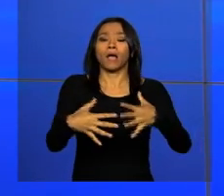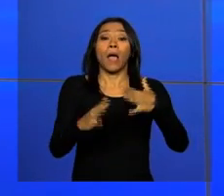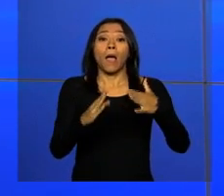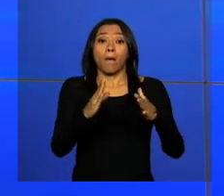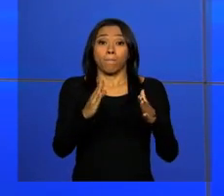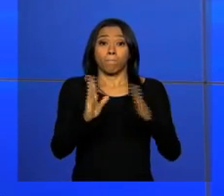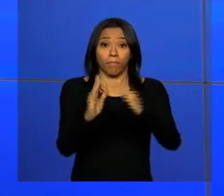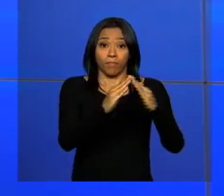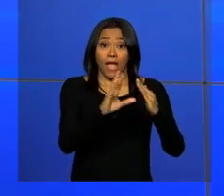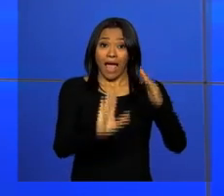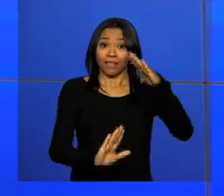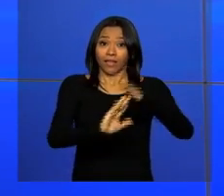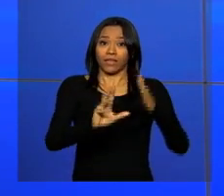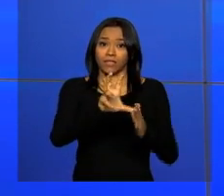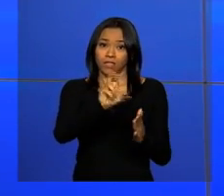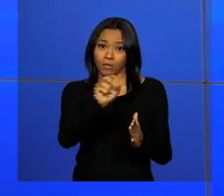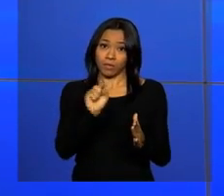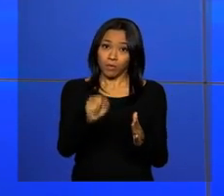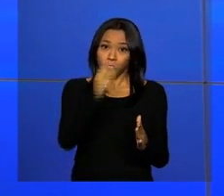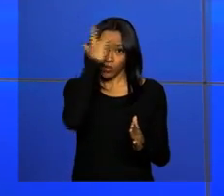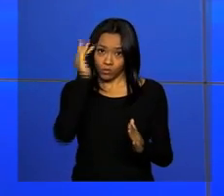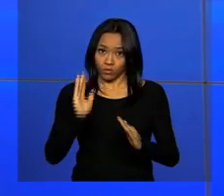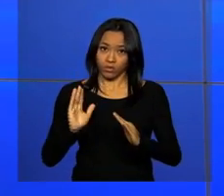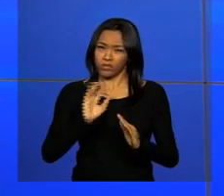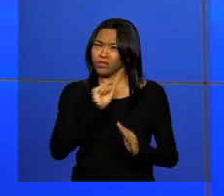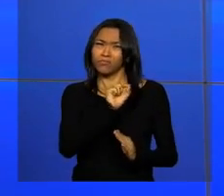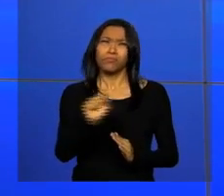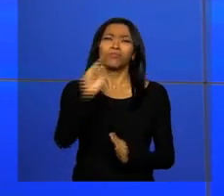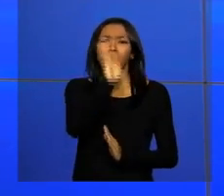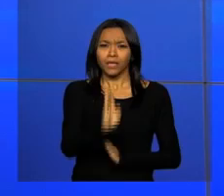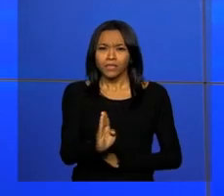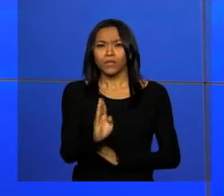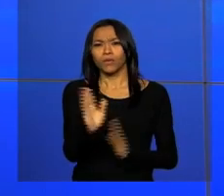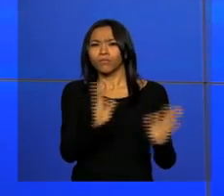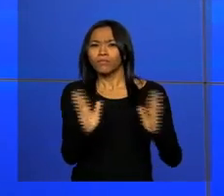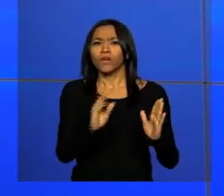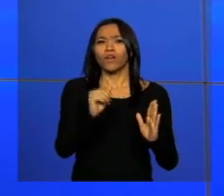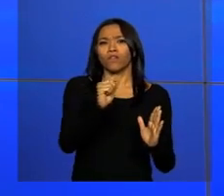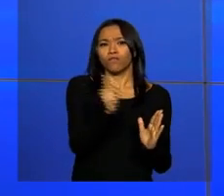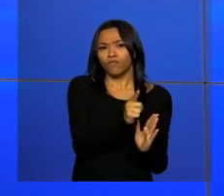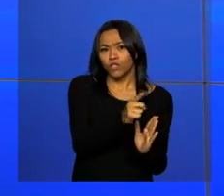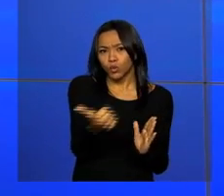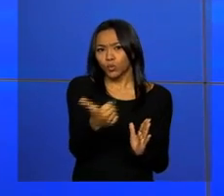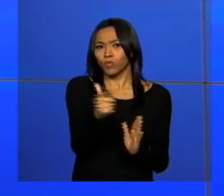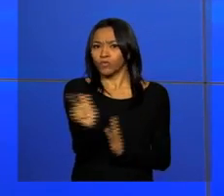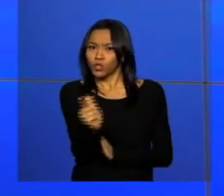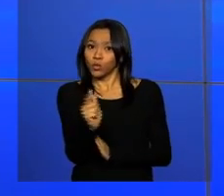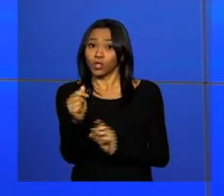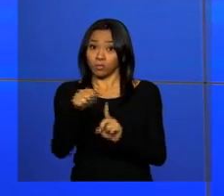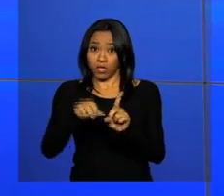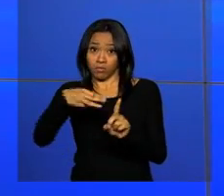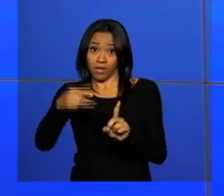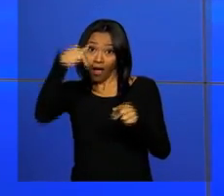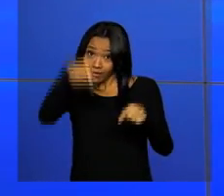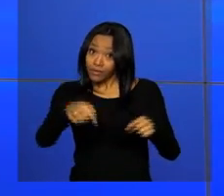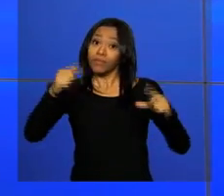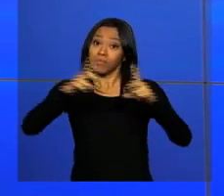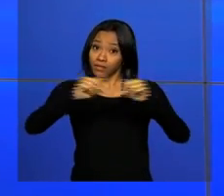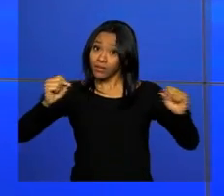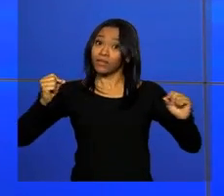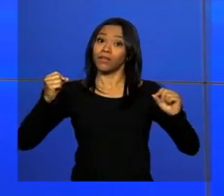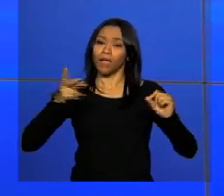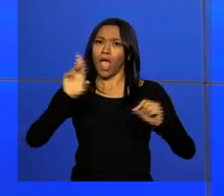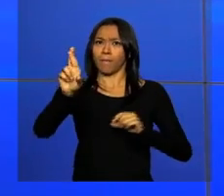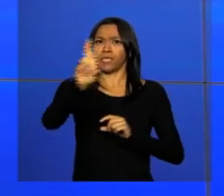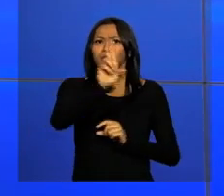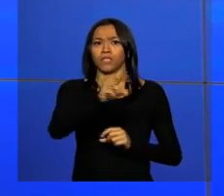50 mil habitantes de todo o país. A próxima edição será nos dias 21 e 22 de março, aqui em Brasília, com representantes